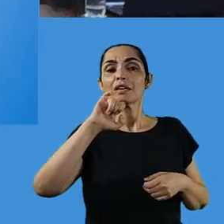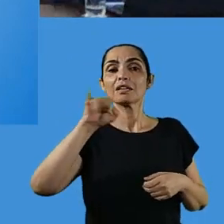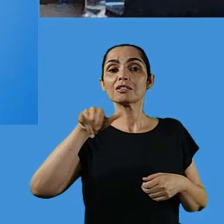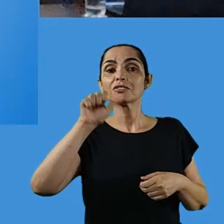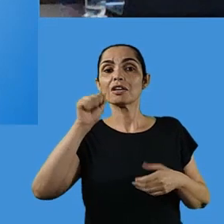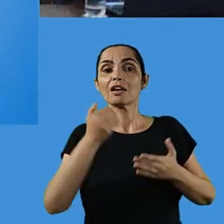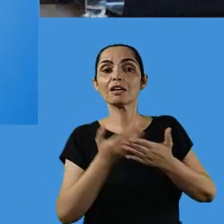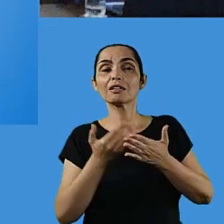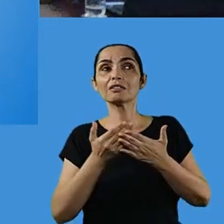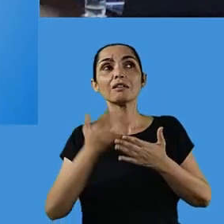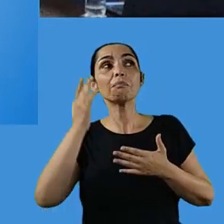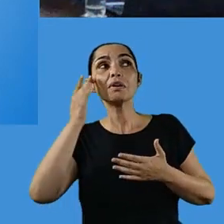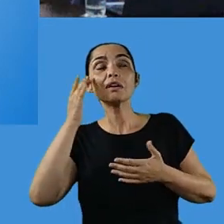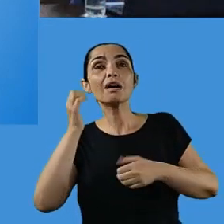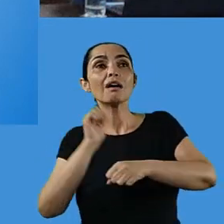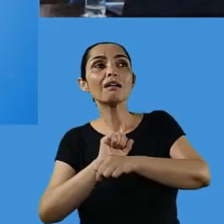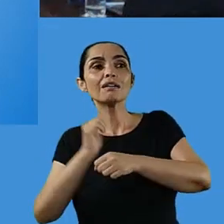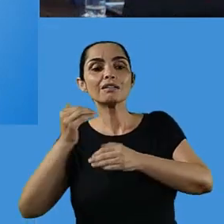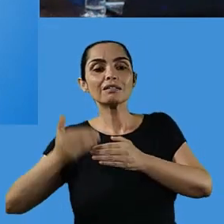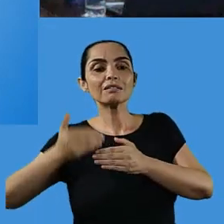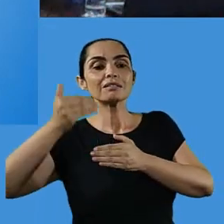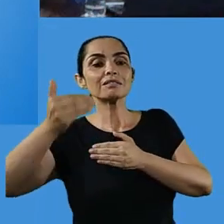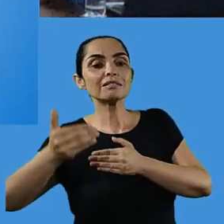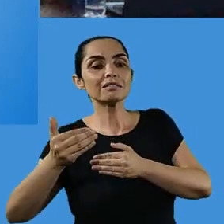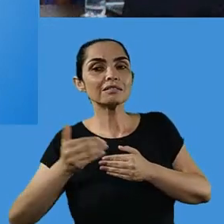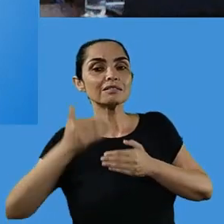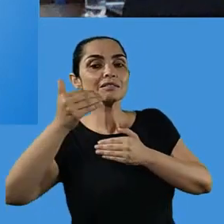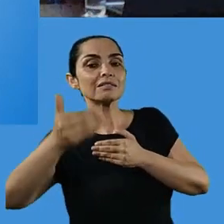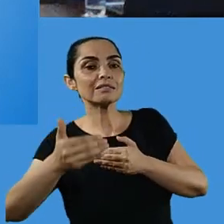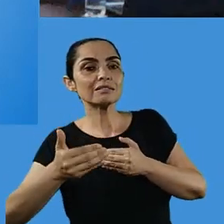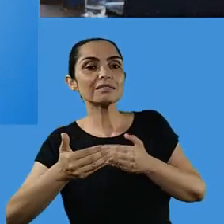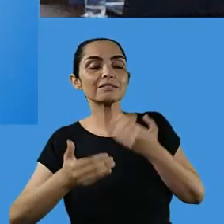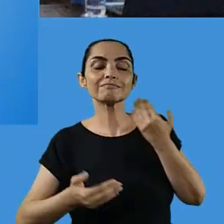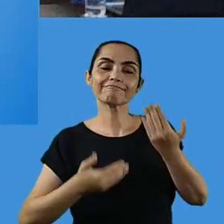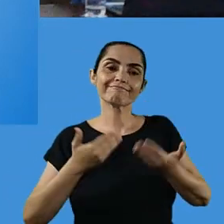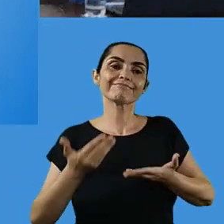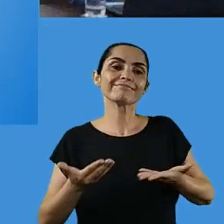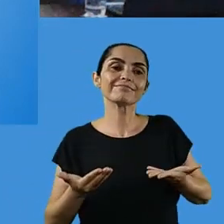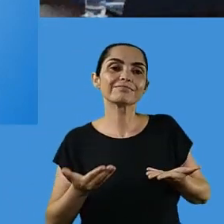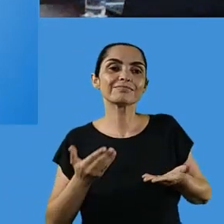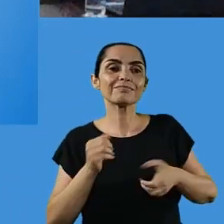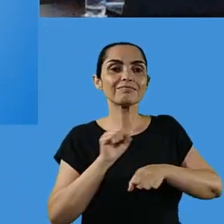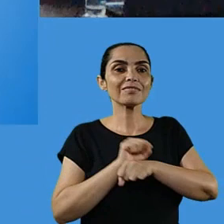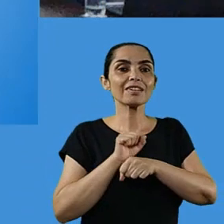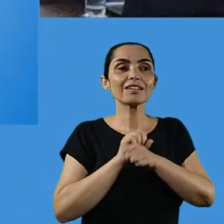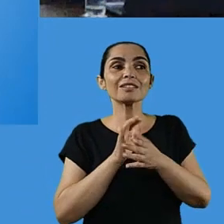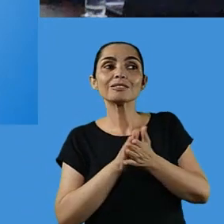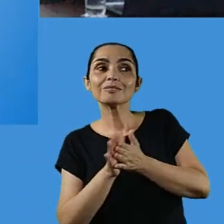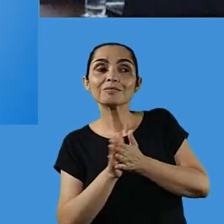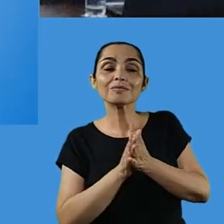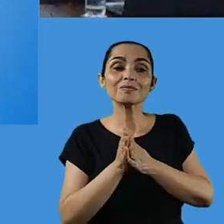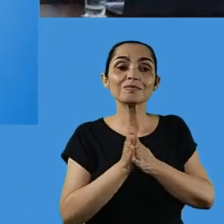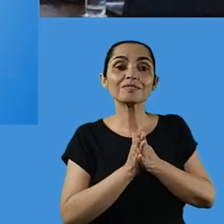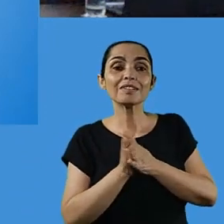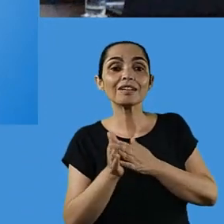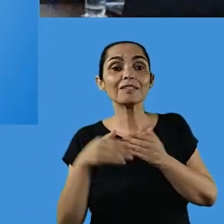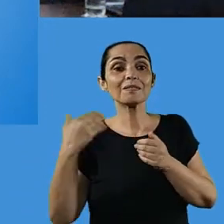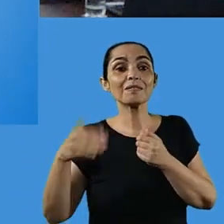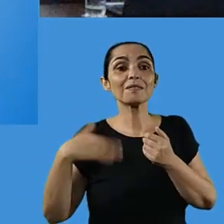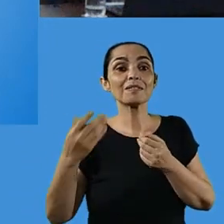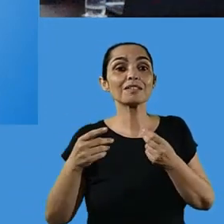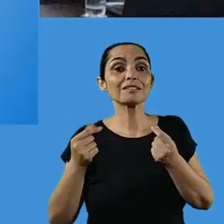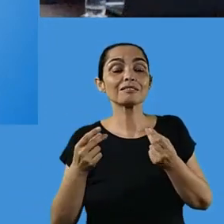aluna da EJA, eu vou hoje e amanhã a professora me dá um gancho do que vai acontecer naquele suspense,